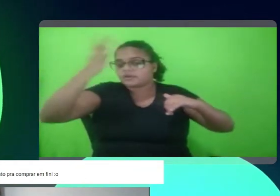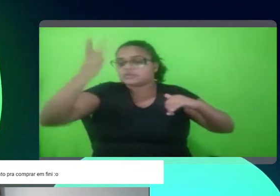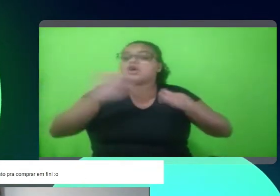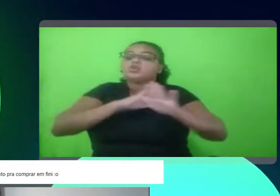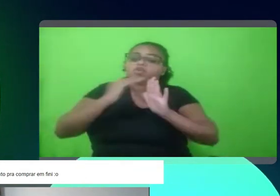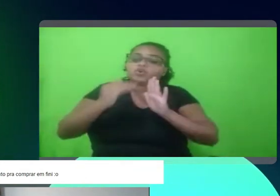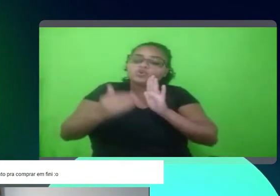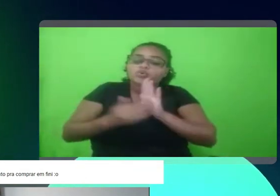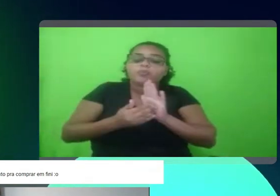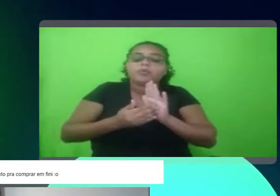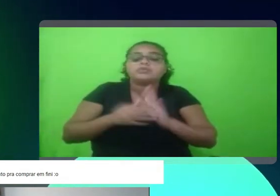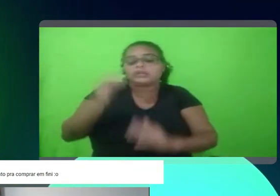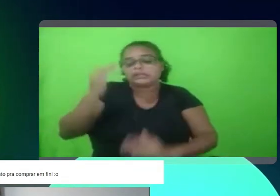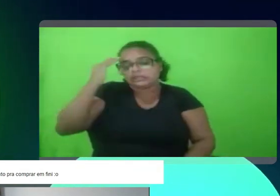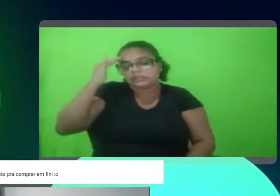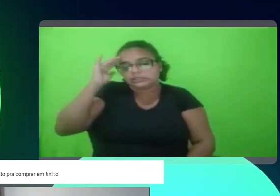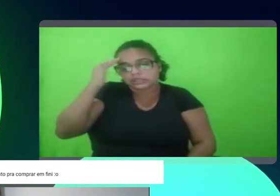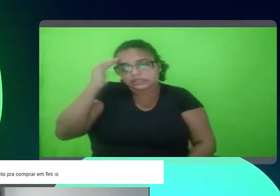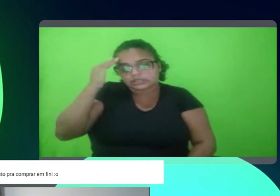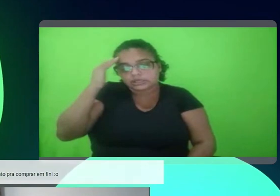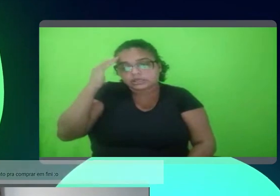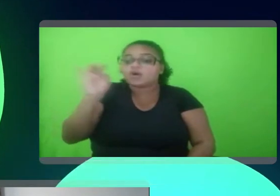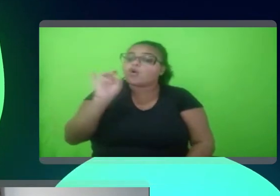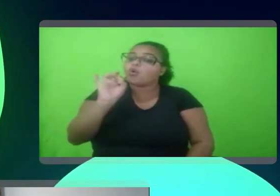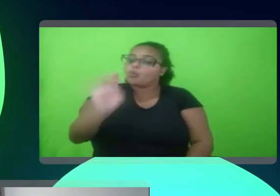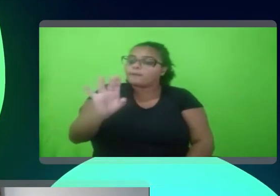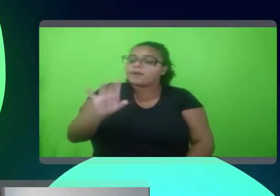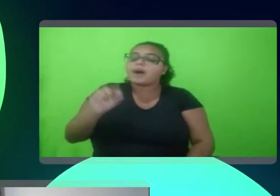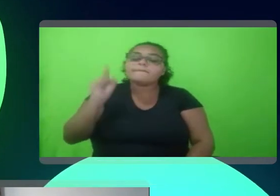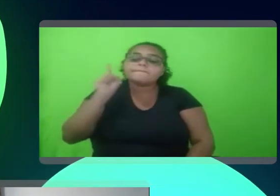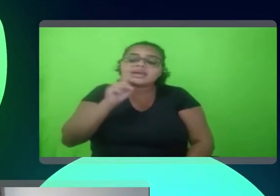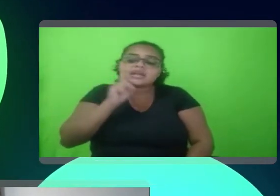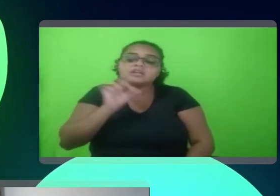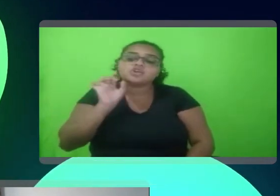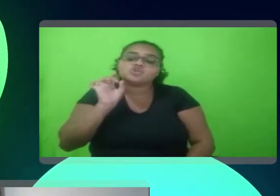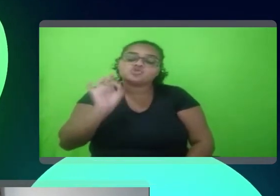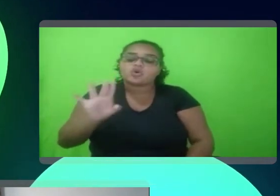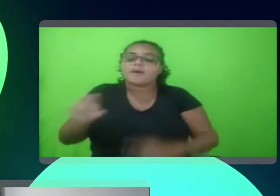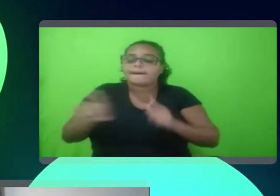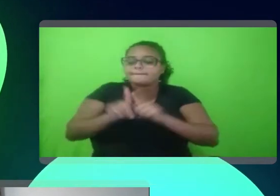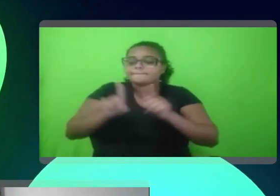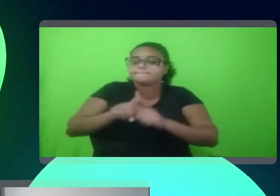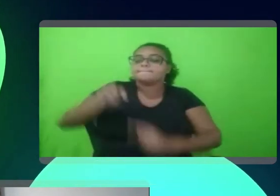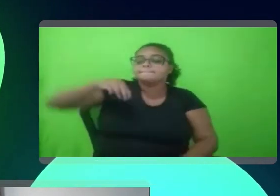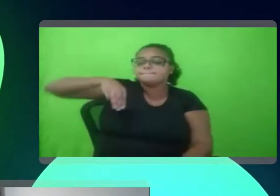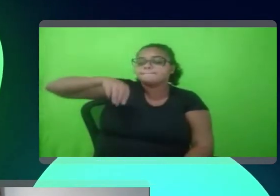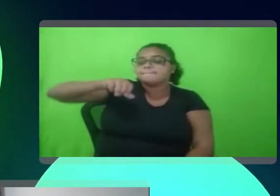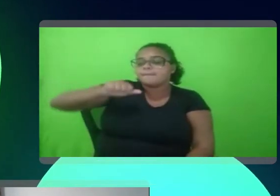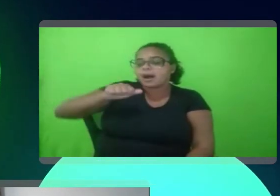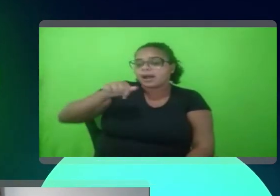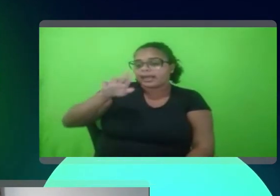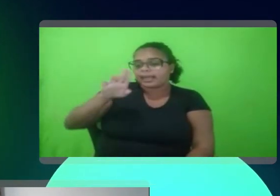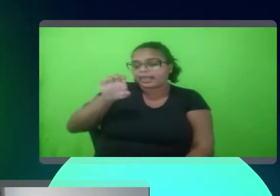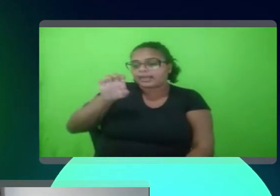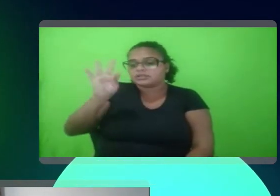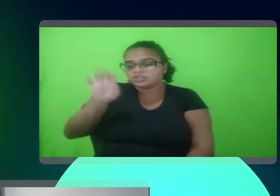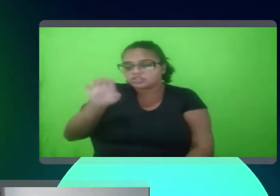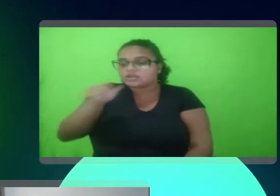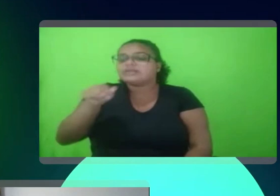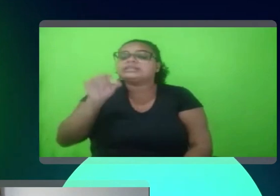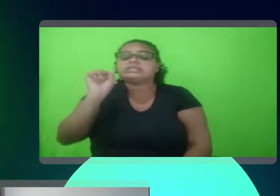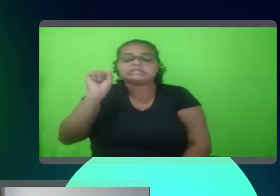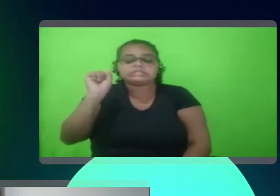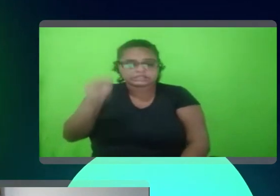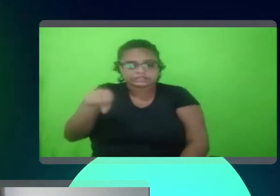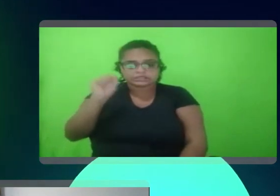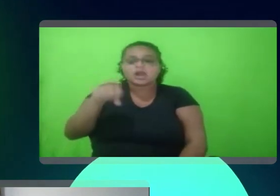mais fácil de todo mundo entender quando a gente fala que é uma Americanas só. Mas o Marketplace, sim, ele é um modelo de negócio que, hoje